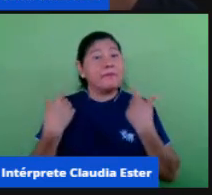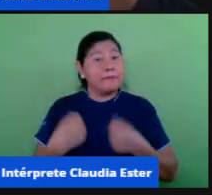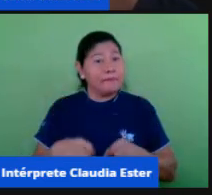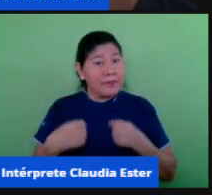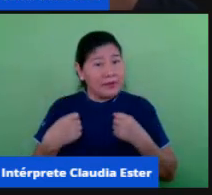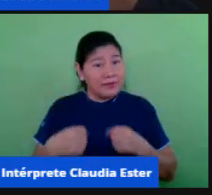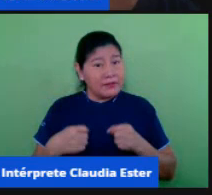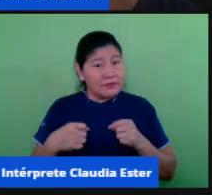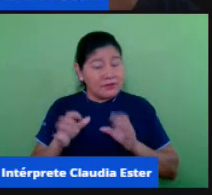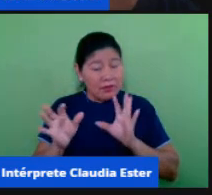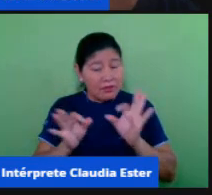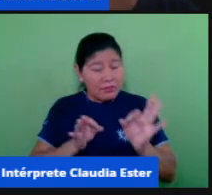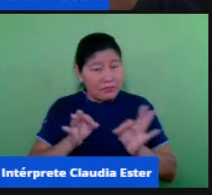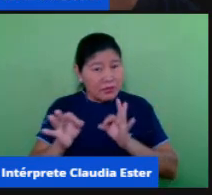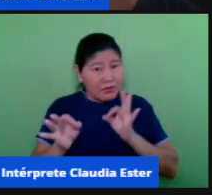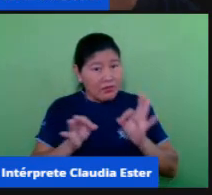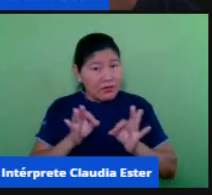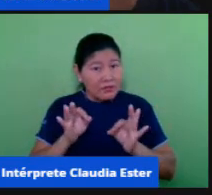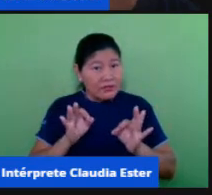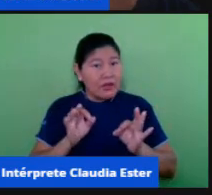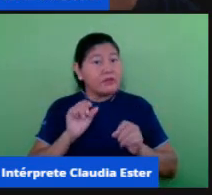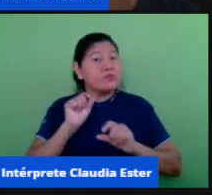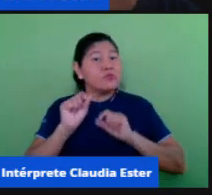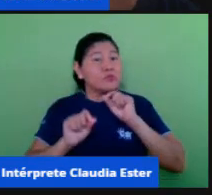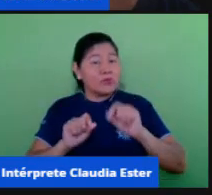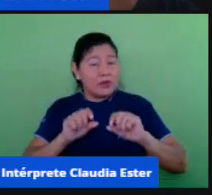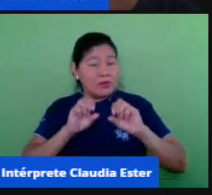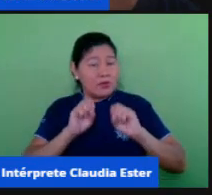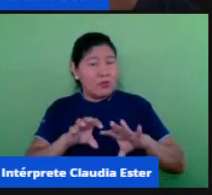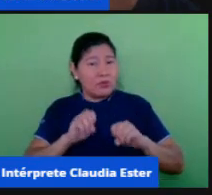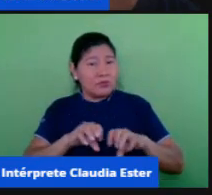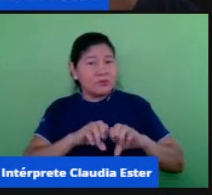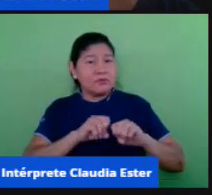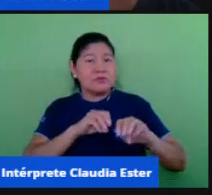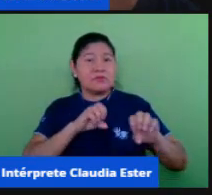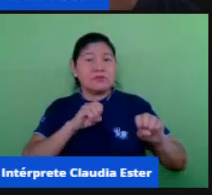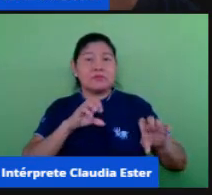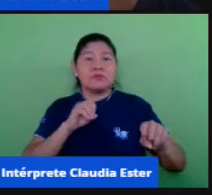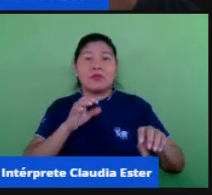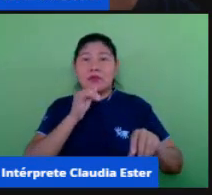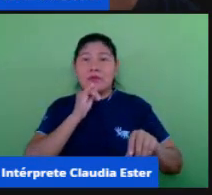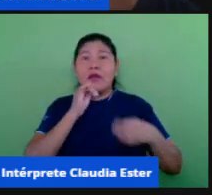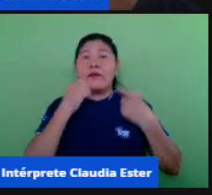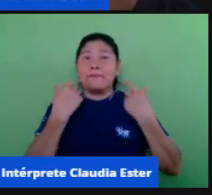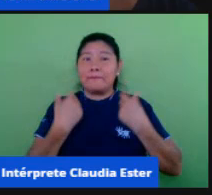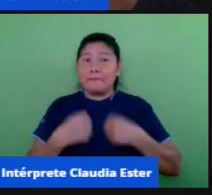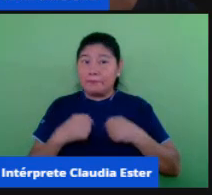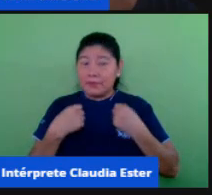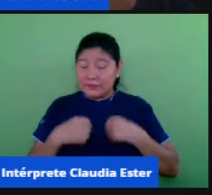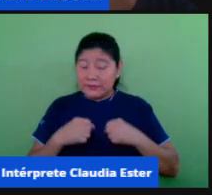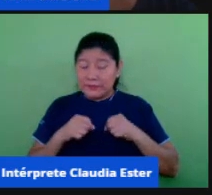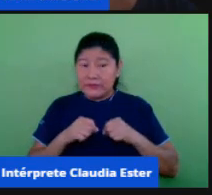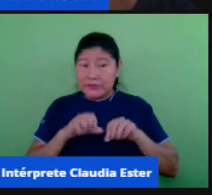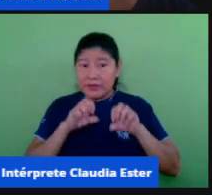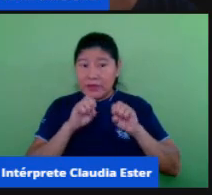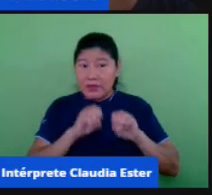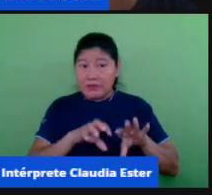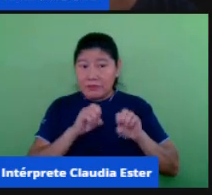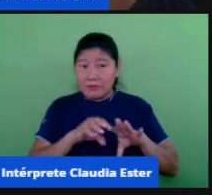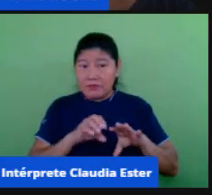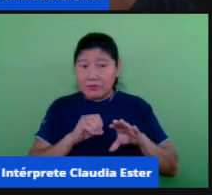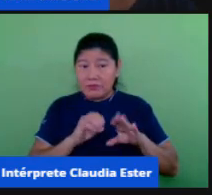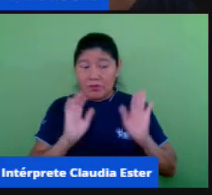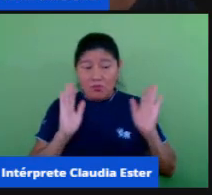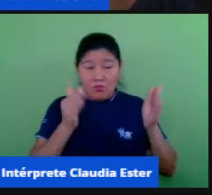propiciado de ensino no ensino remoto tem que levar a uma educação para isso para se